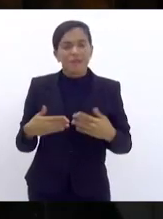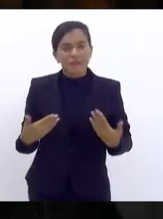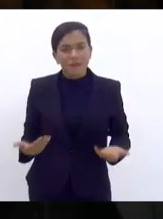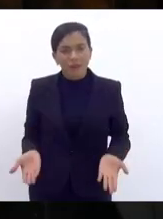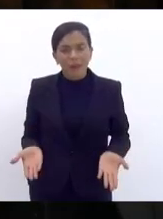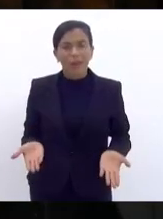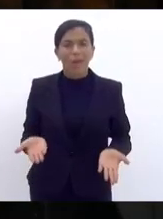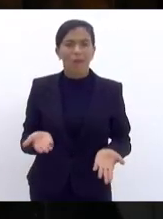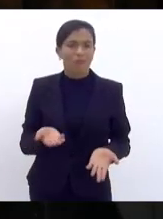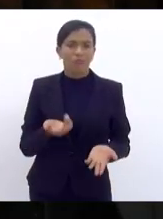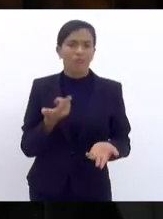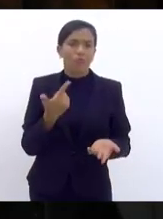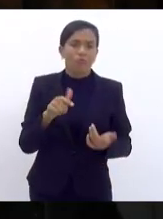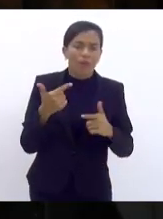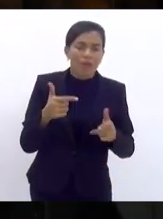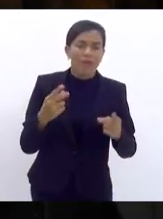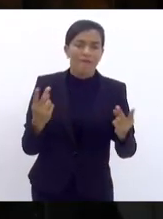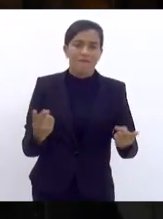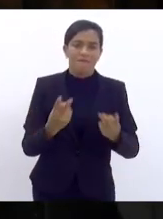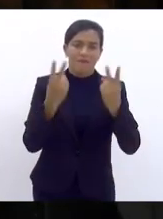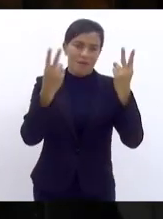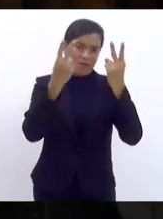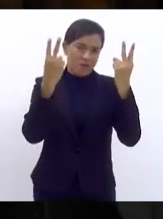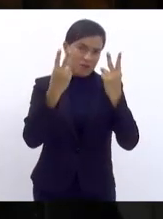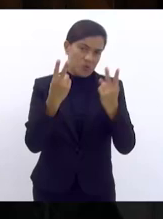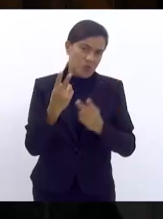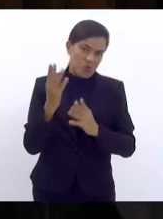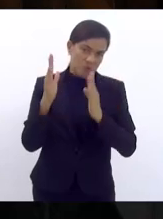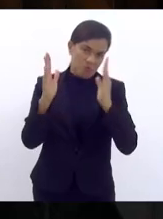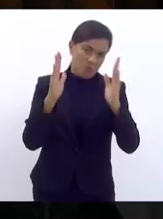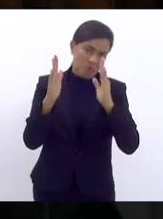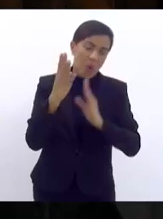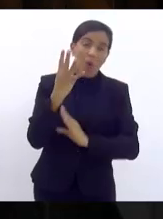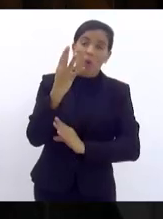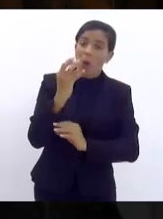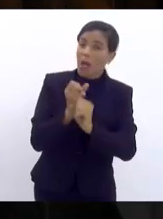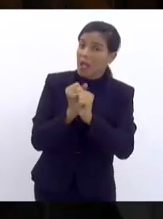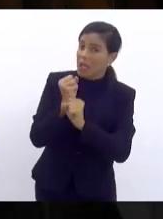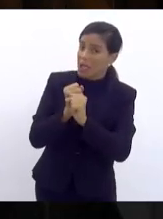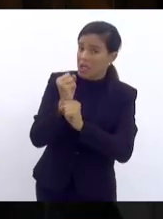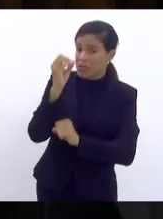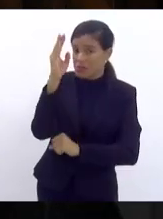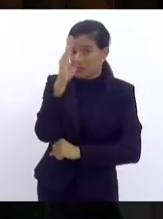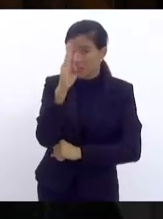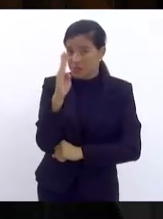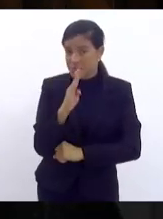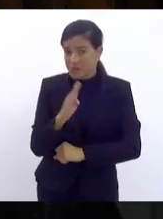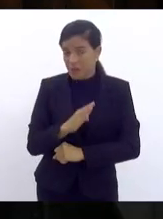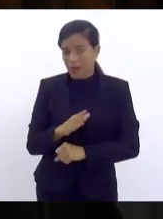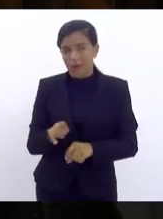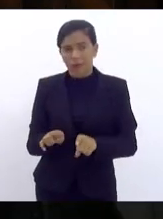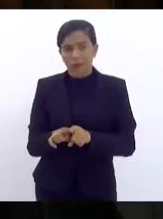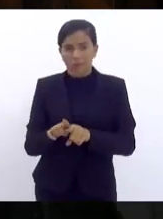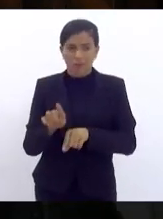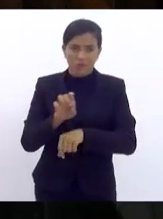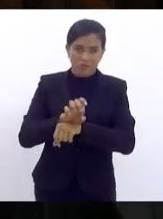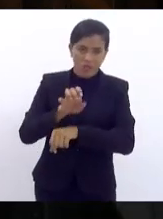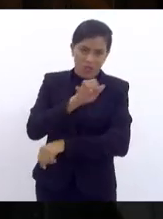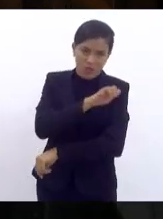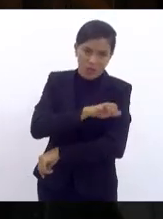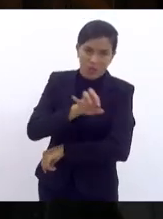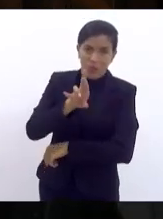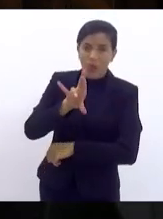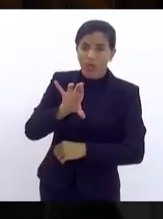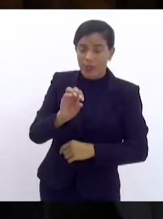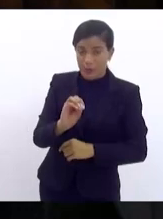valorizado nos últimos 40 anos para Brasil e no Estado do Rio de Janeiro,